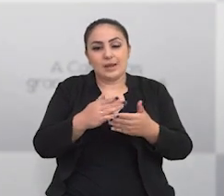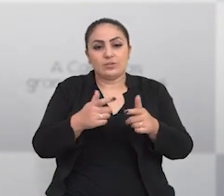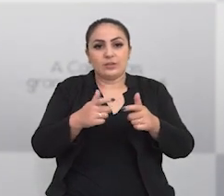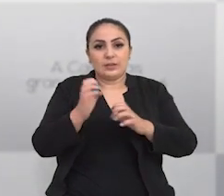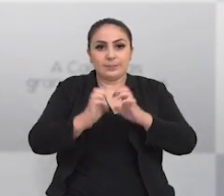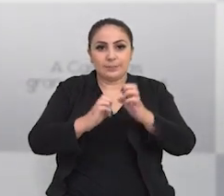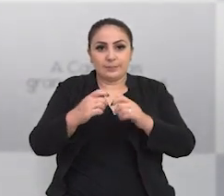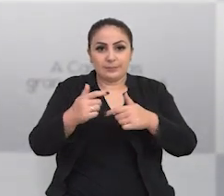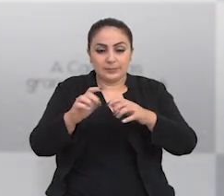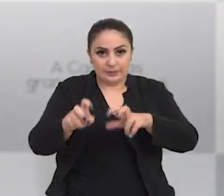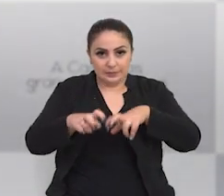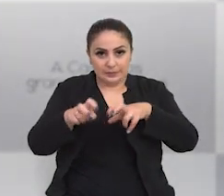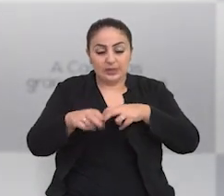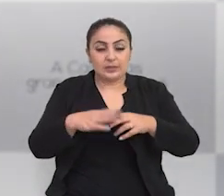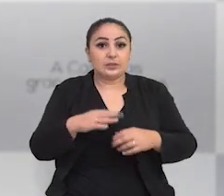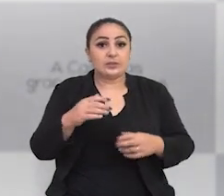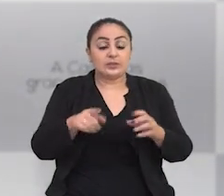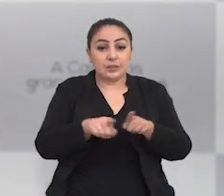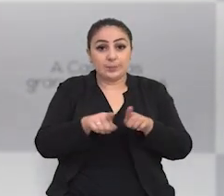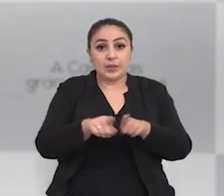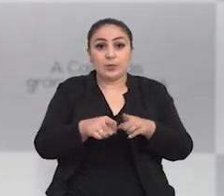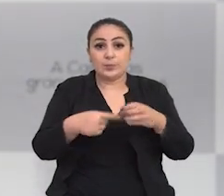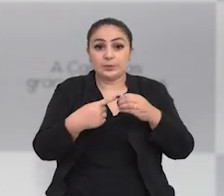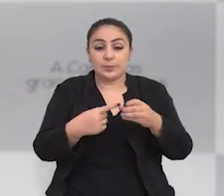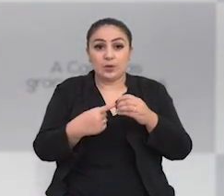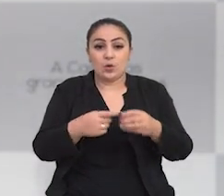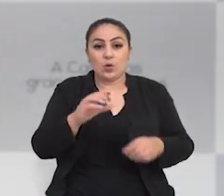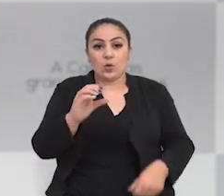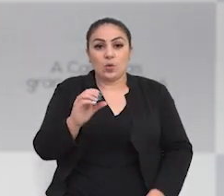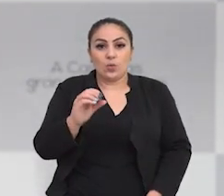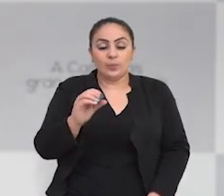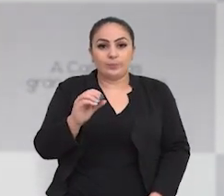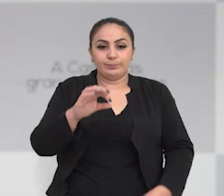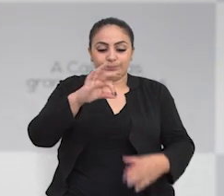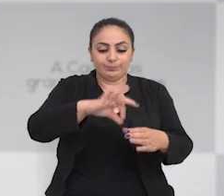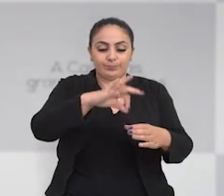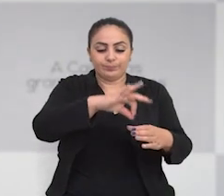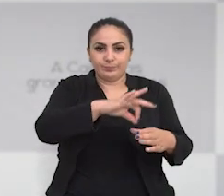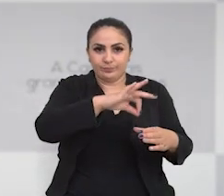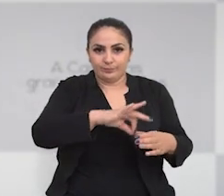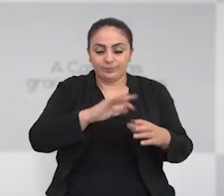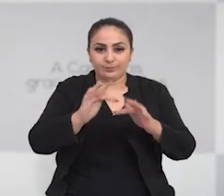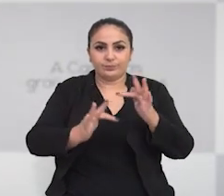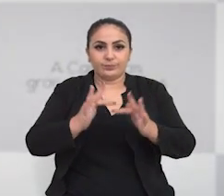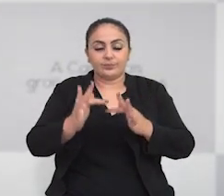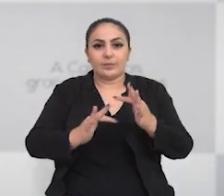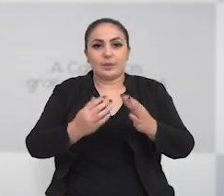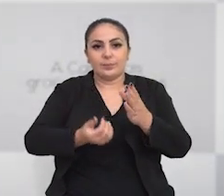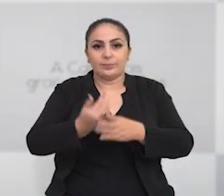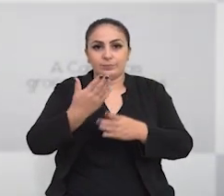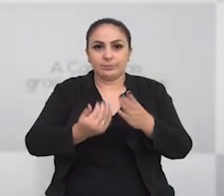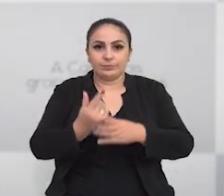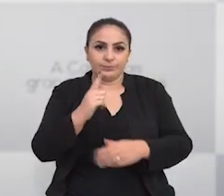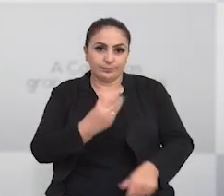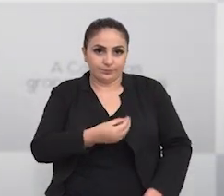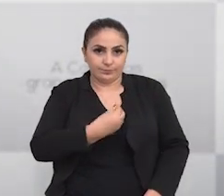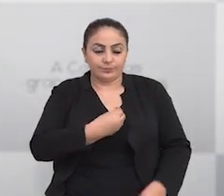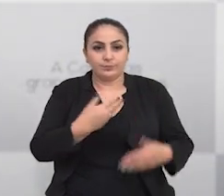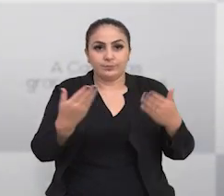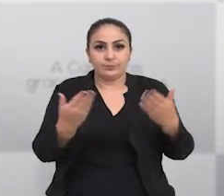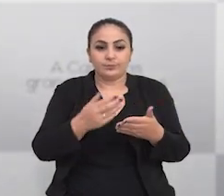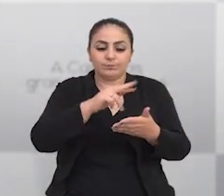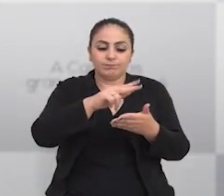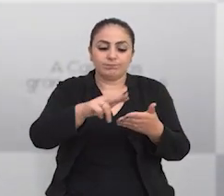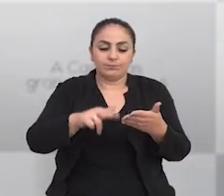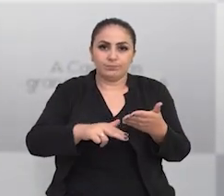propriedades, onde se destaca bastante a horticultura. E em função da produção que